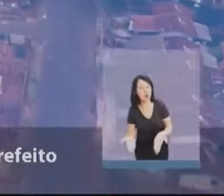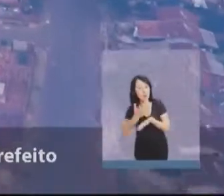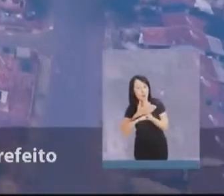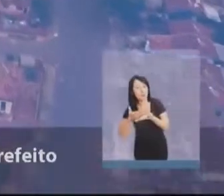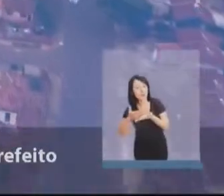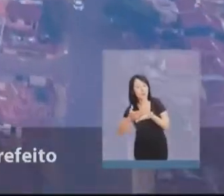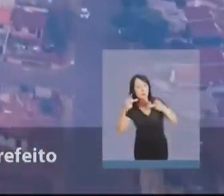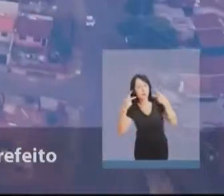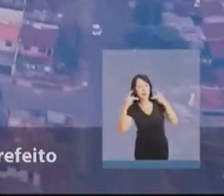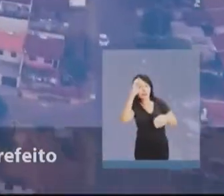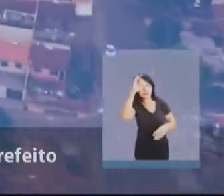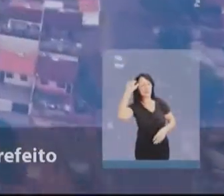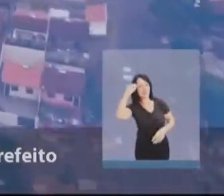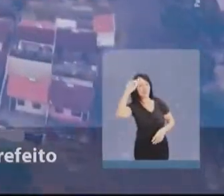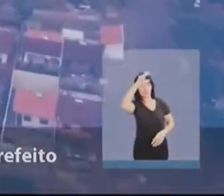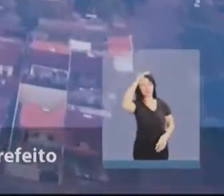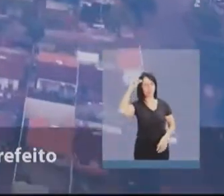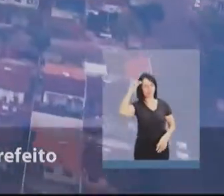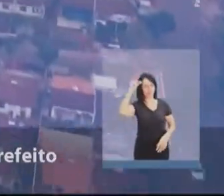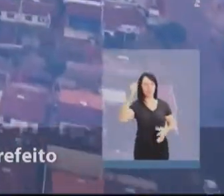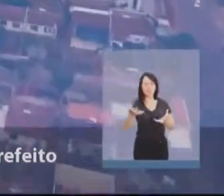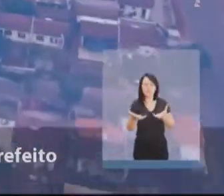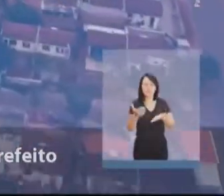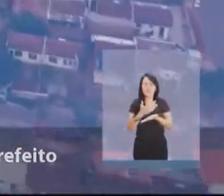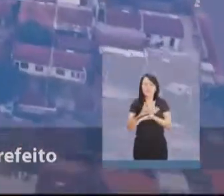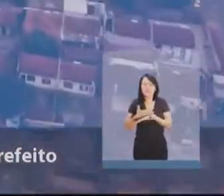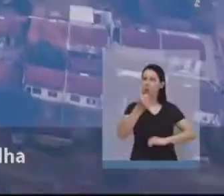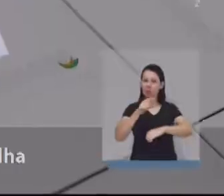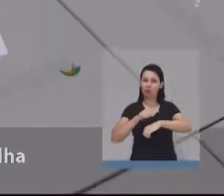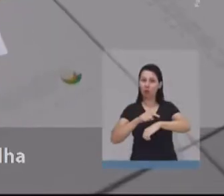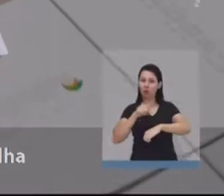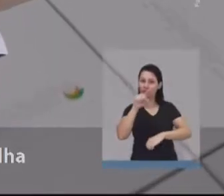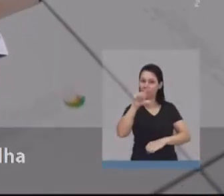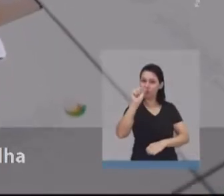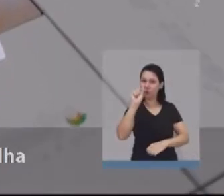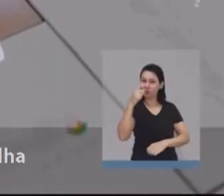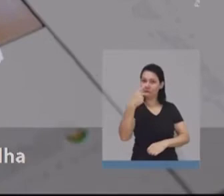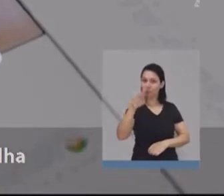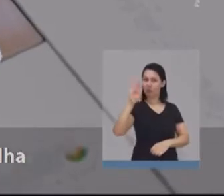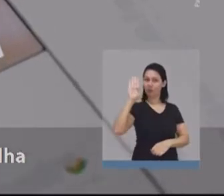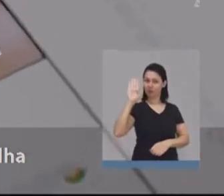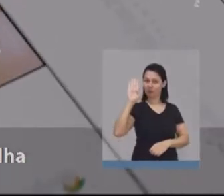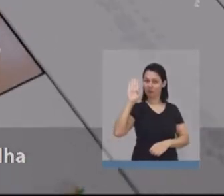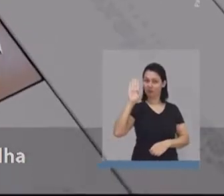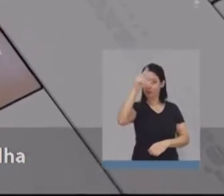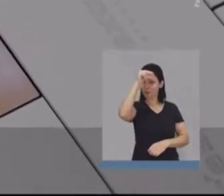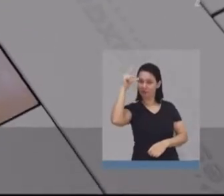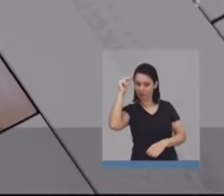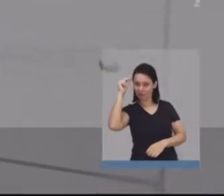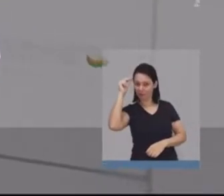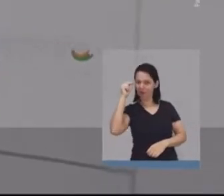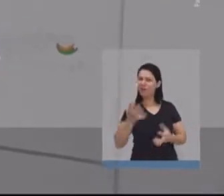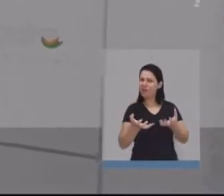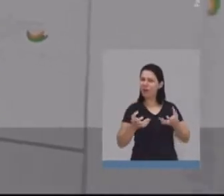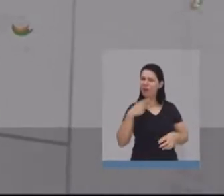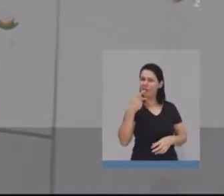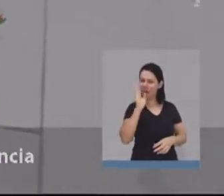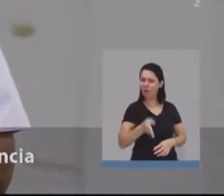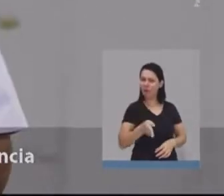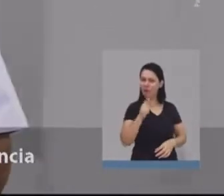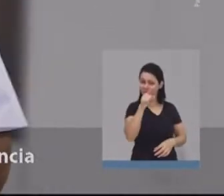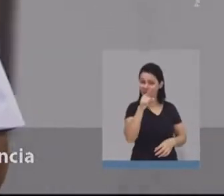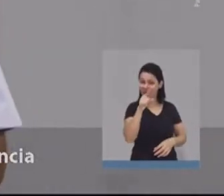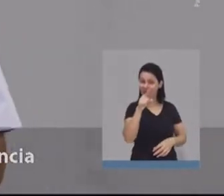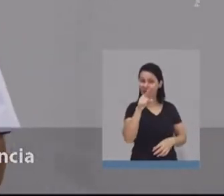Começa agora o programa César Alexandre Prefeito. Está chegando a hora de você fazer a escolha do seu candidato a